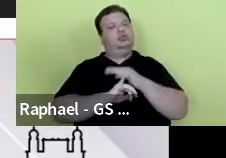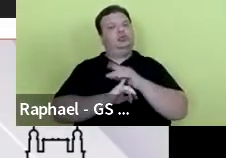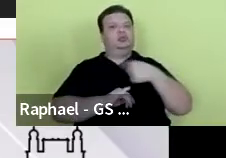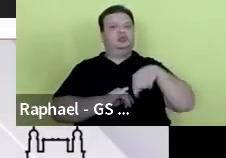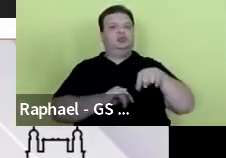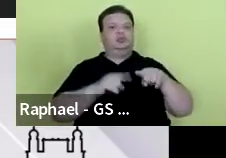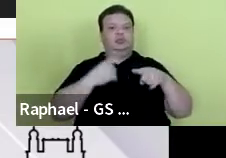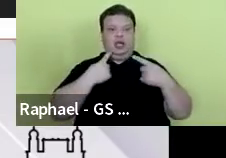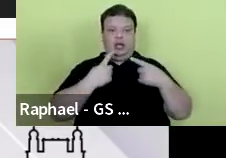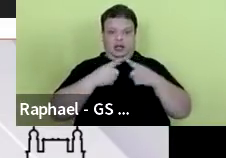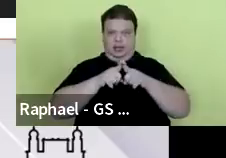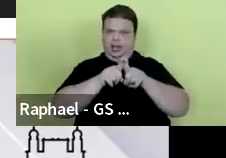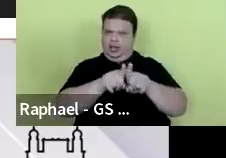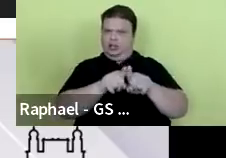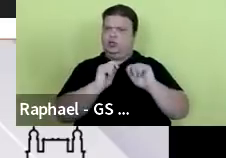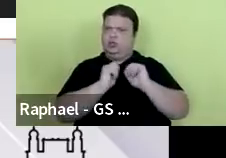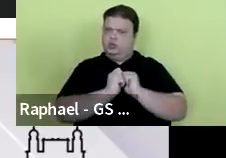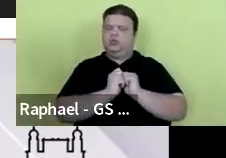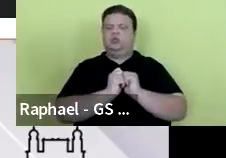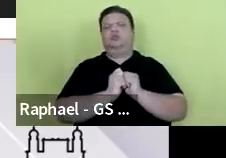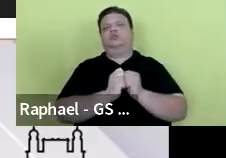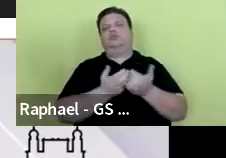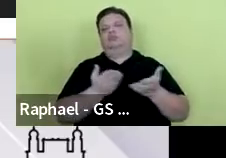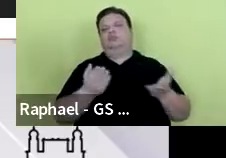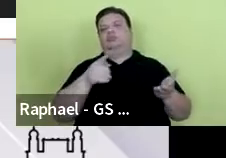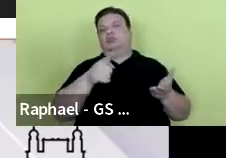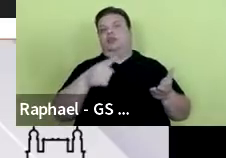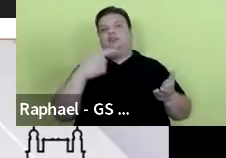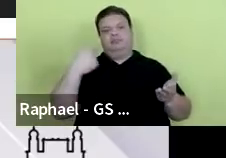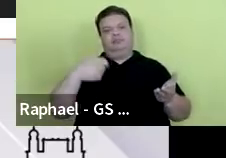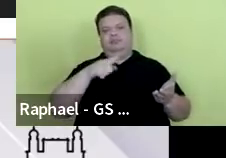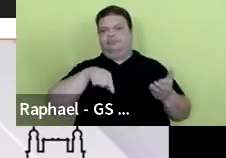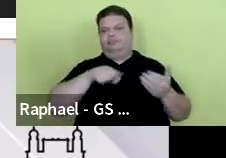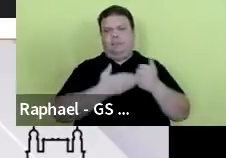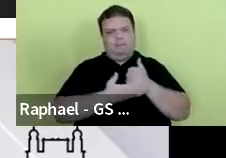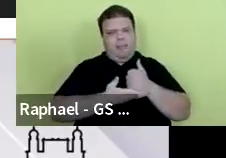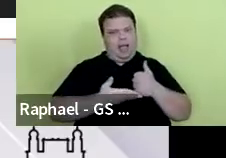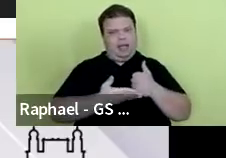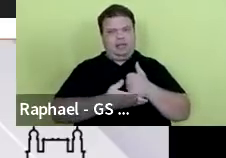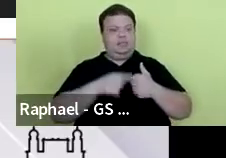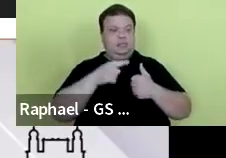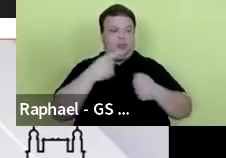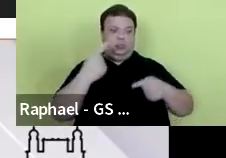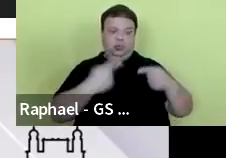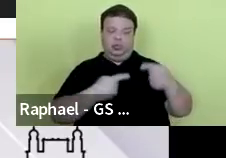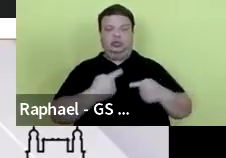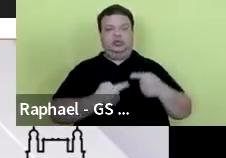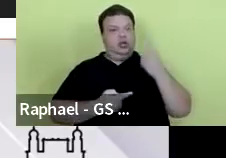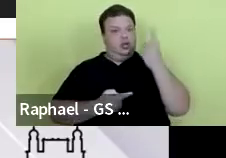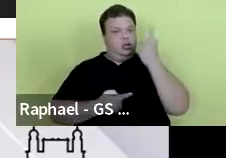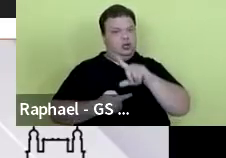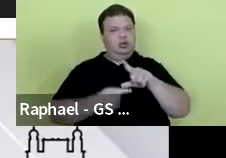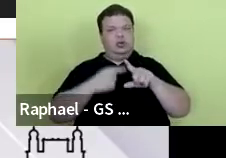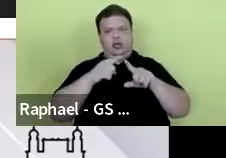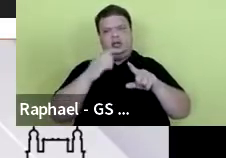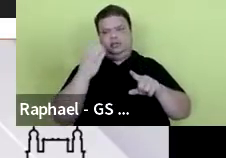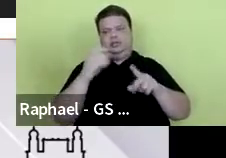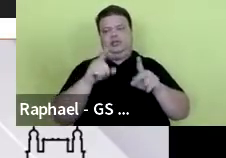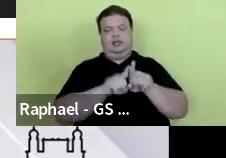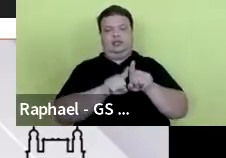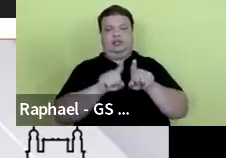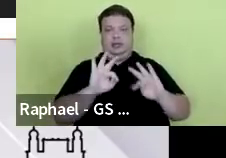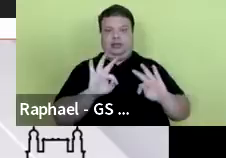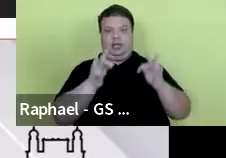alinhada e que deveria ser a base para uma política de ciência e tecnologia